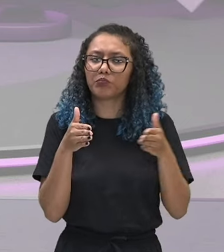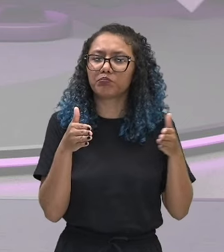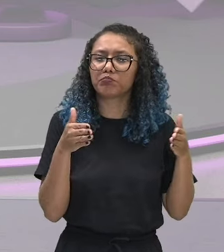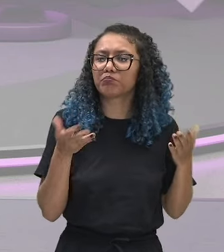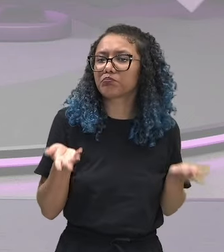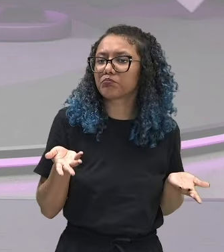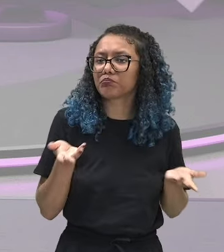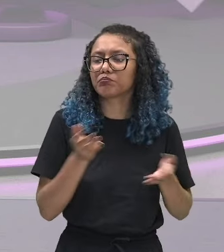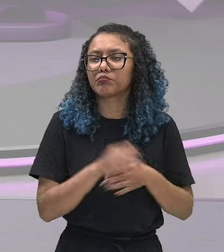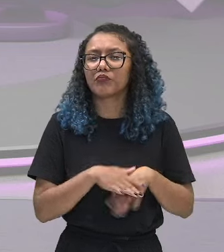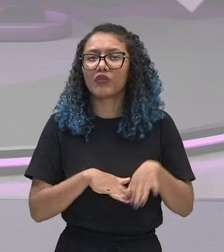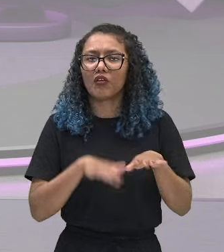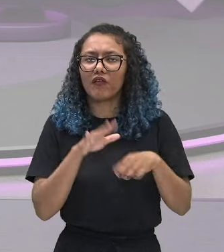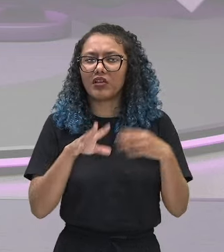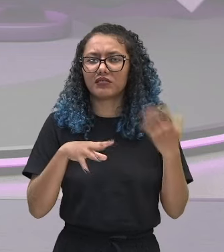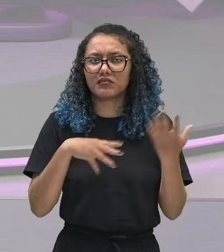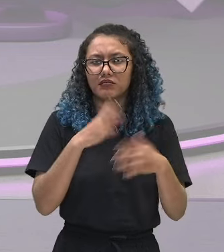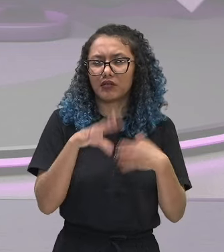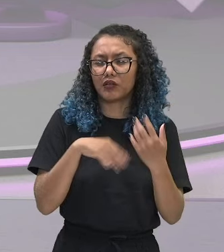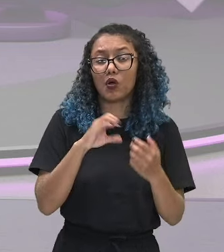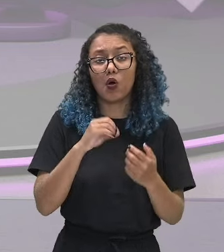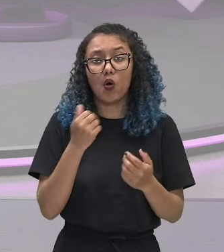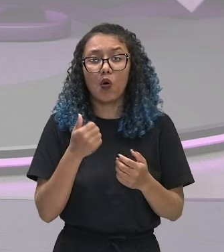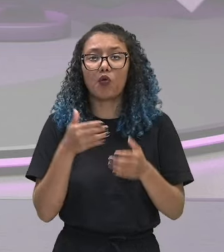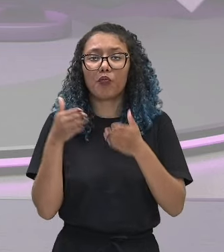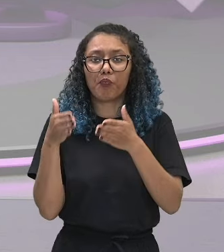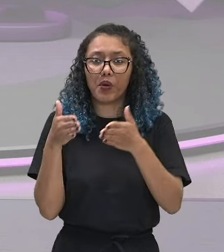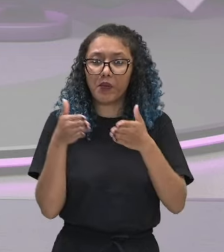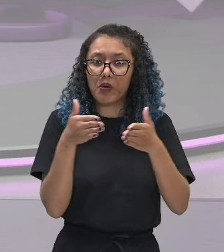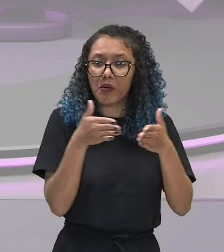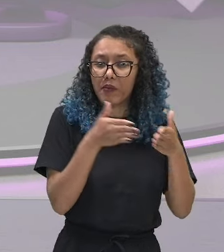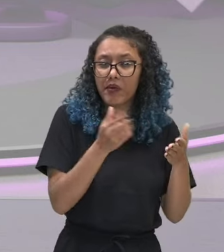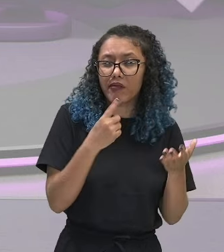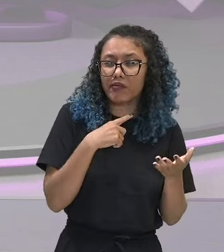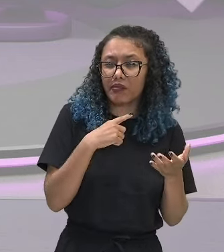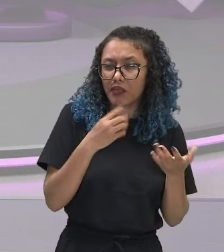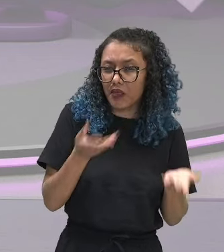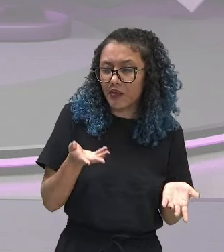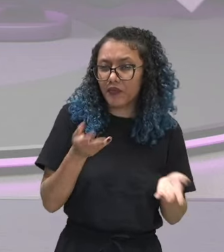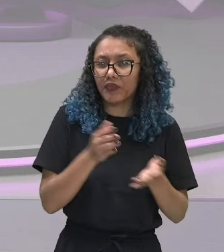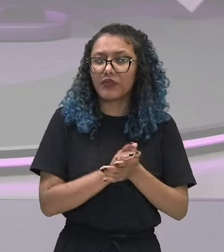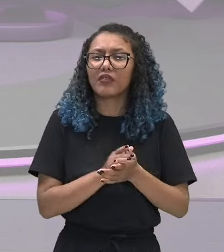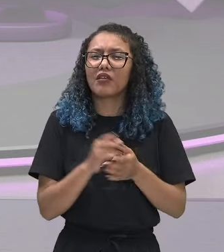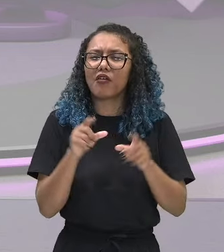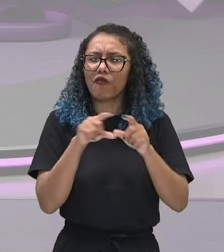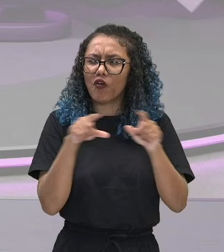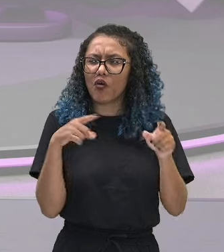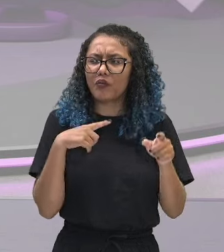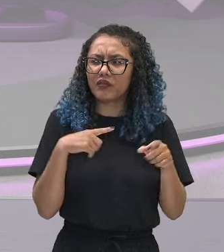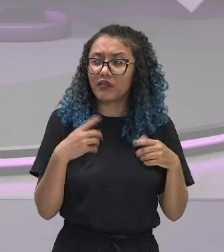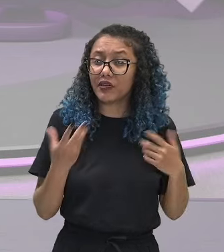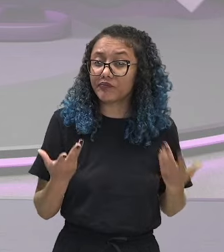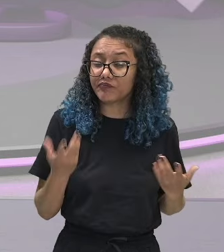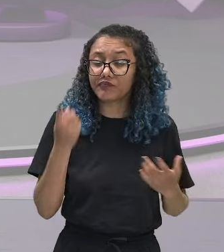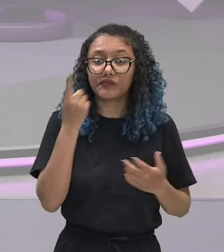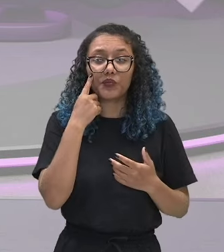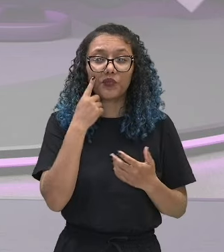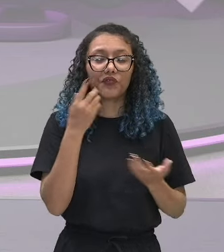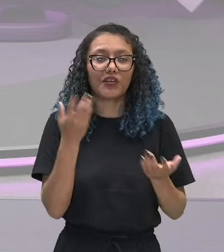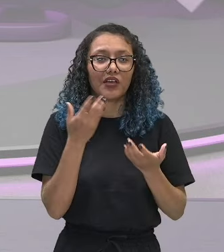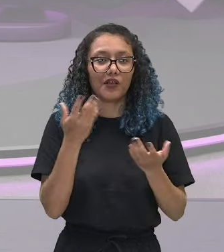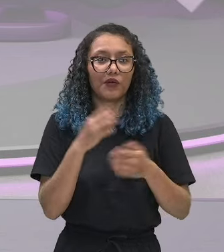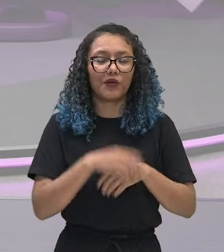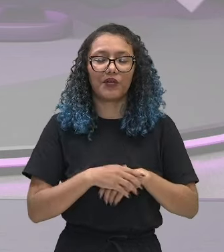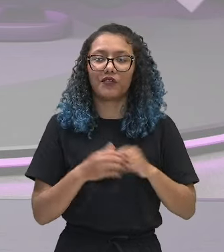Será que é uma sequência aleatória? Será que tem ordem? Será que existe alguma fórmula para isso? Vamos ver agora no